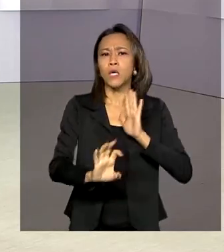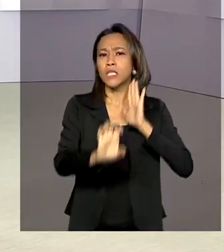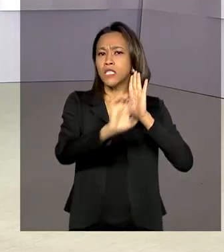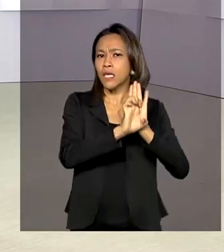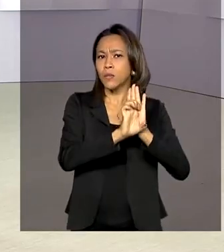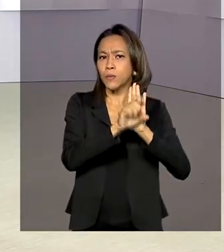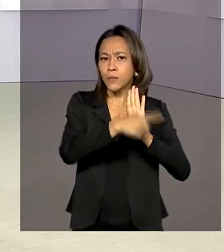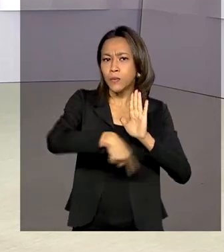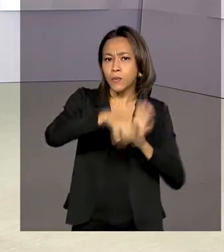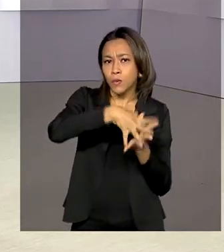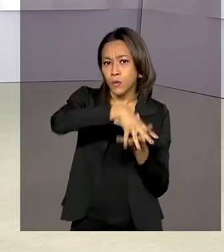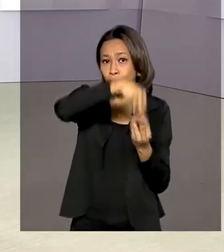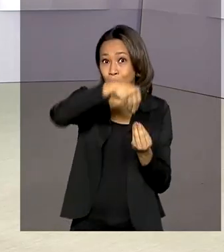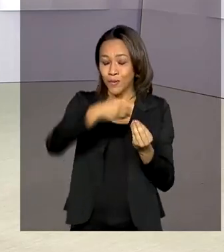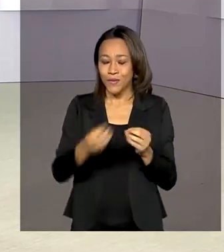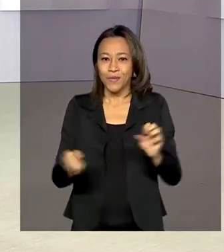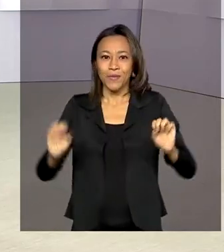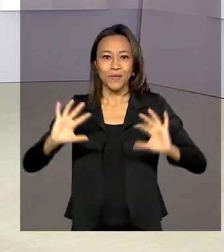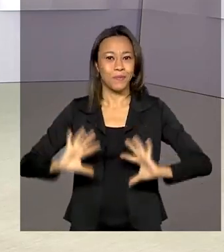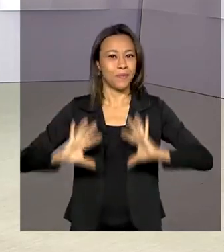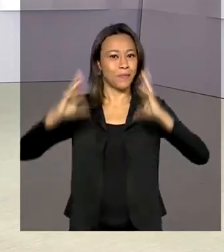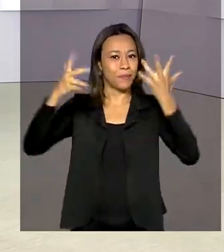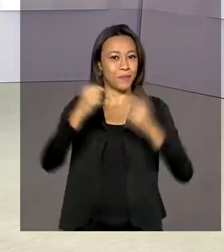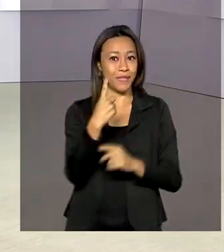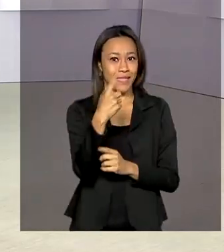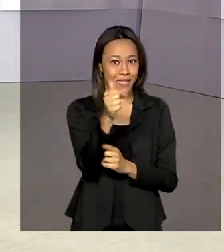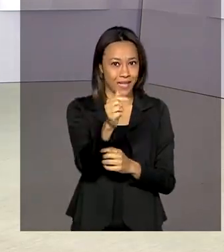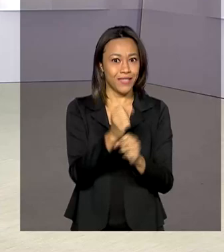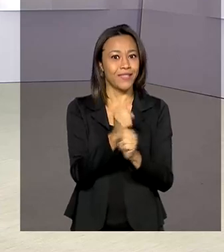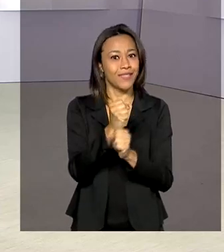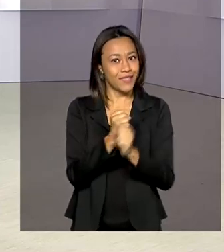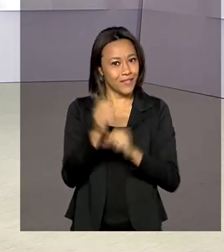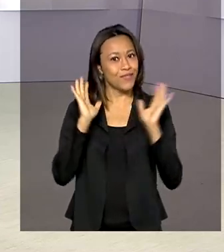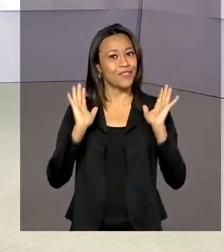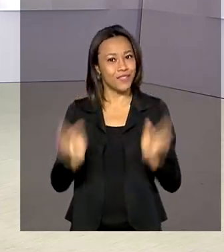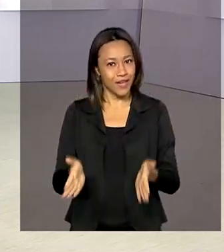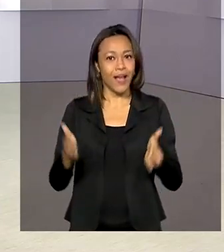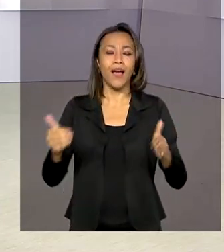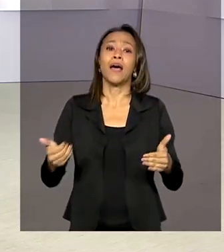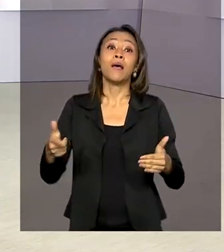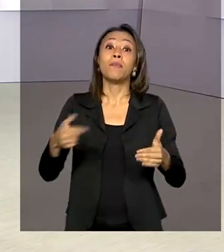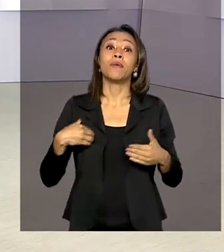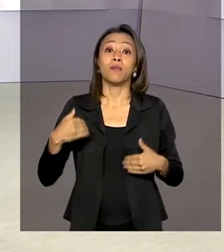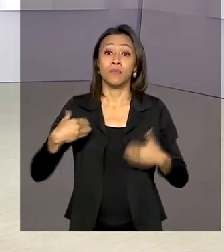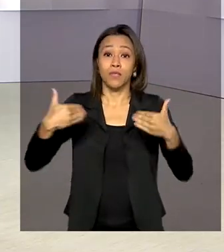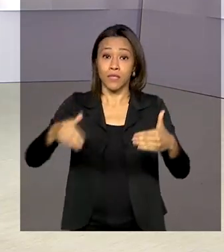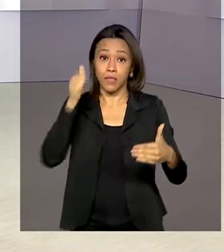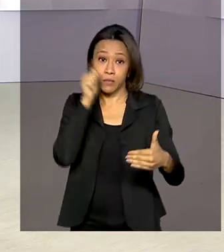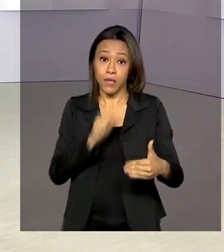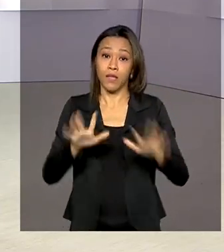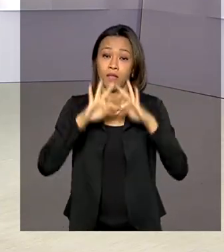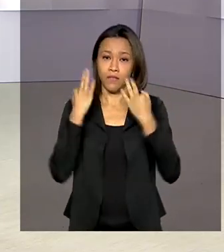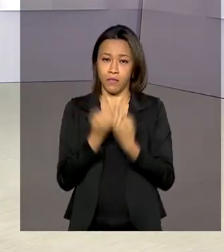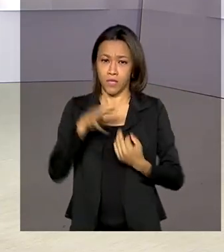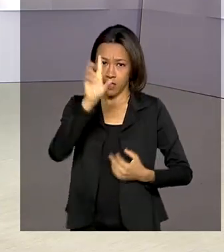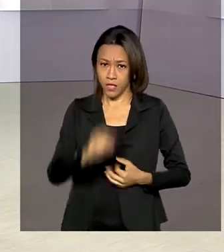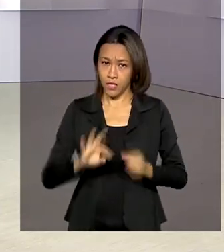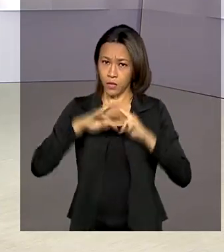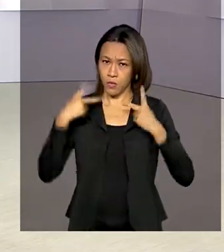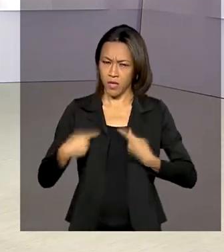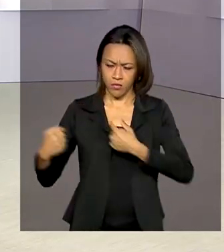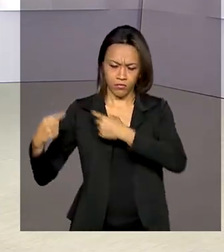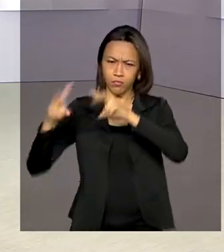completa 17 anos. A data foi celebrada pelo Ministério da Mulher, da Família e dos Direitos Humanos, com um debate sobre os